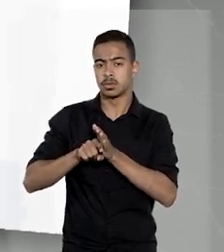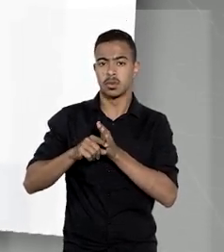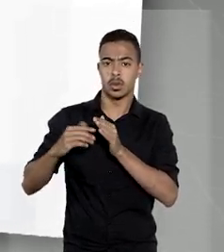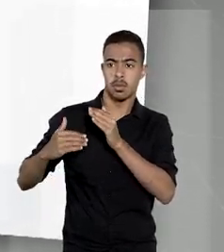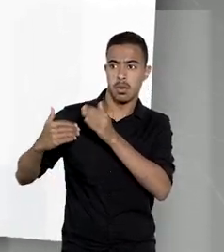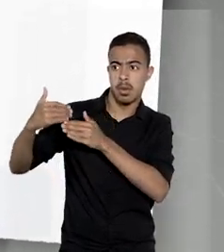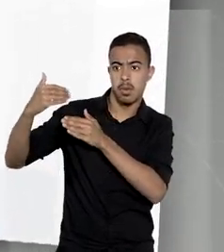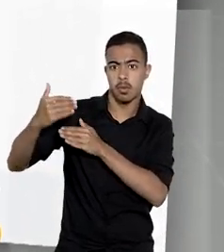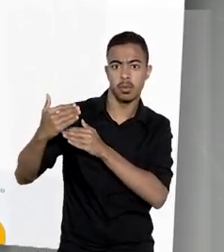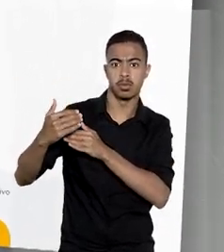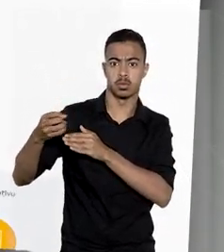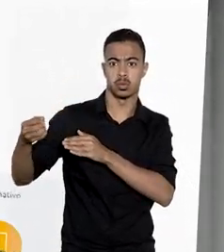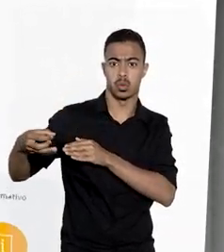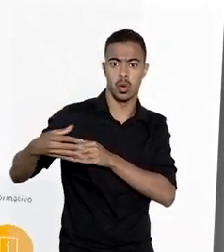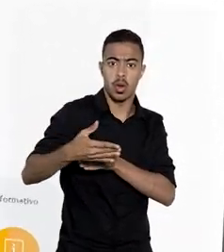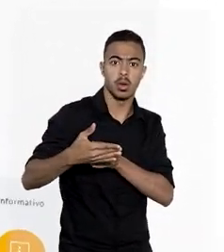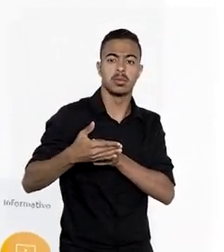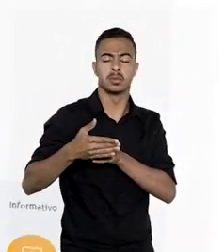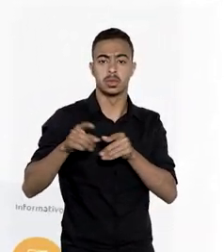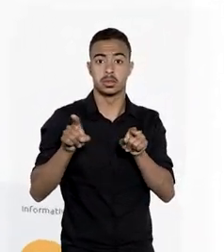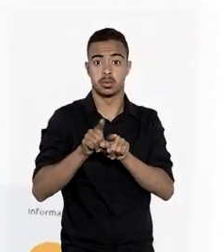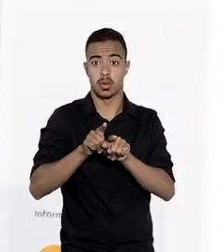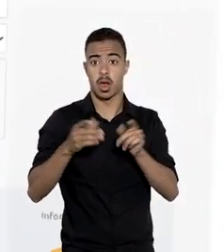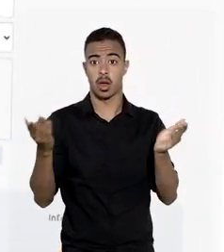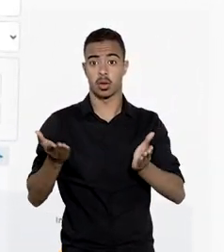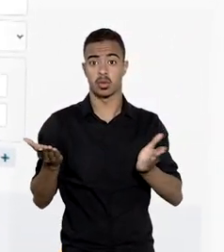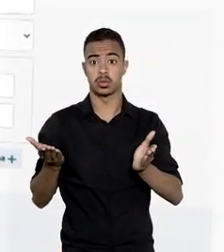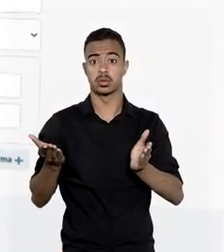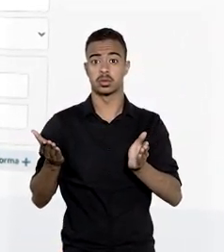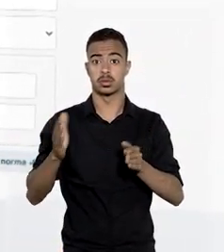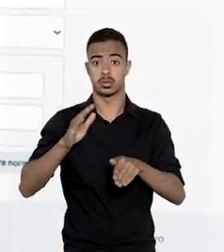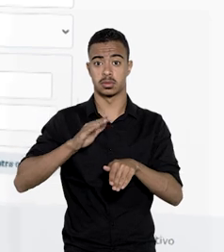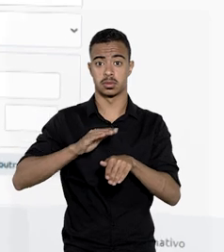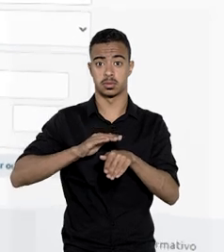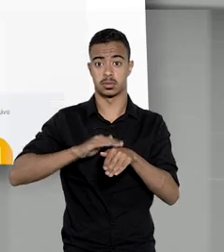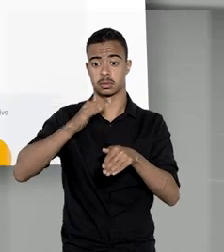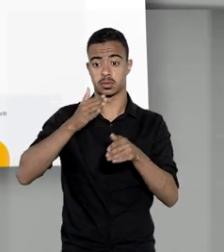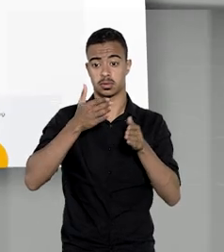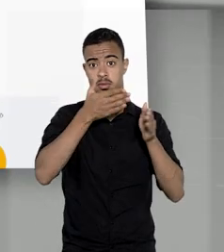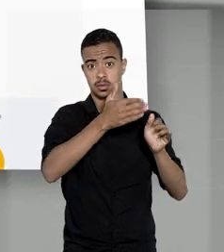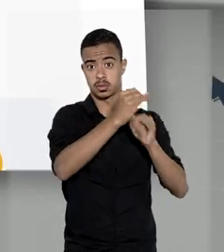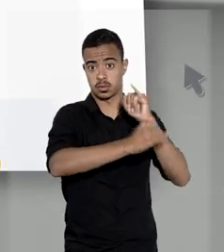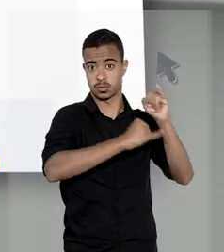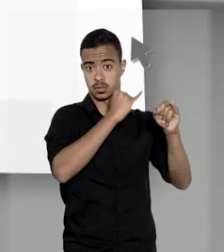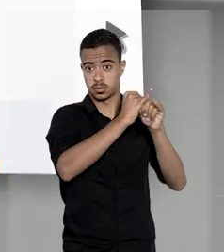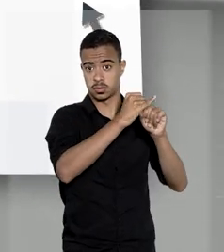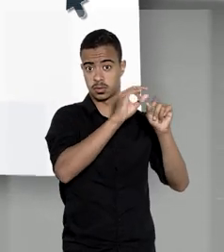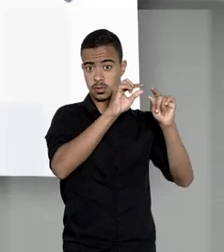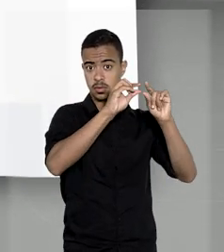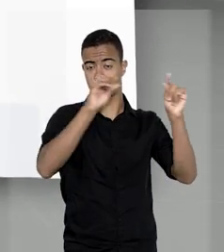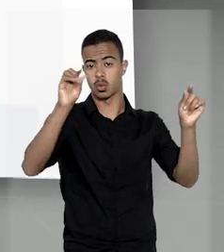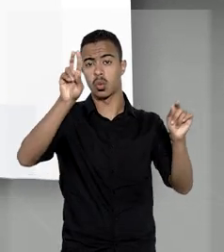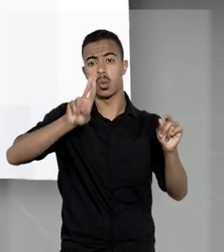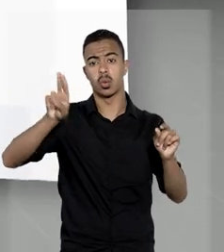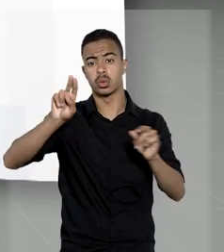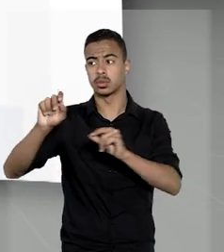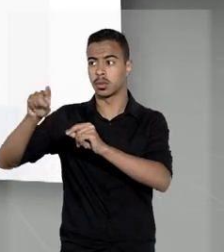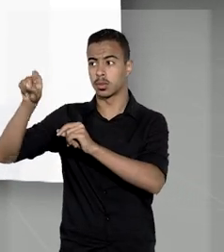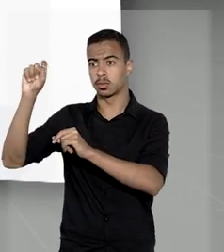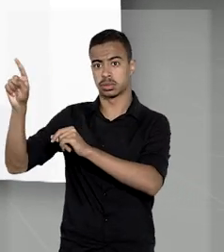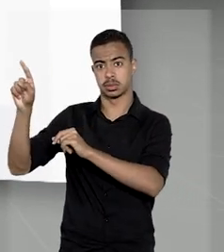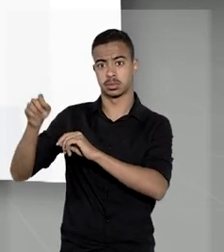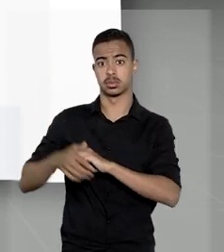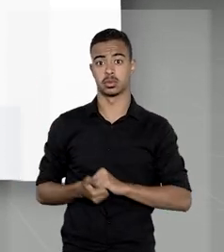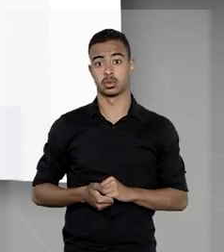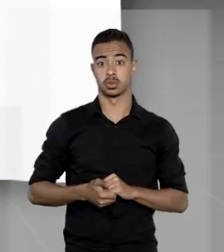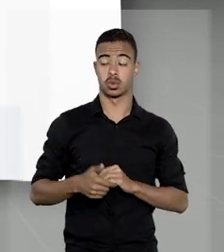avançada, ferramenta preferida dos usuários, agora também está presente na página de resultados. Para utilizá-la, é só